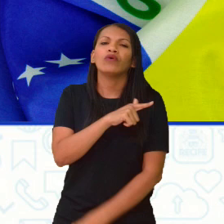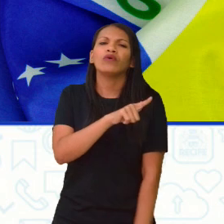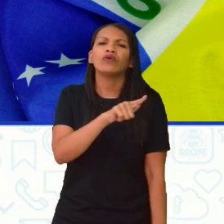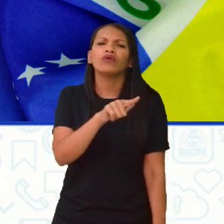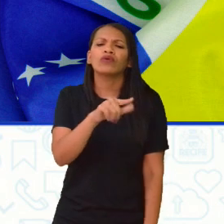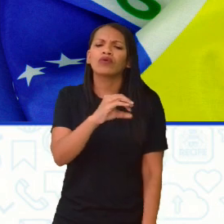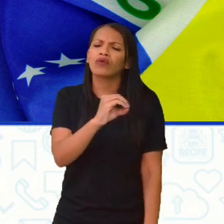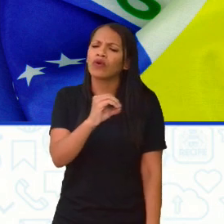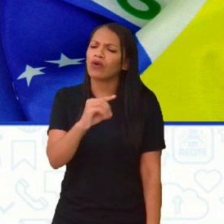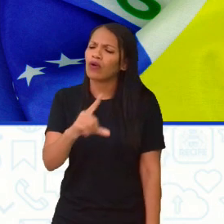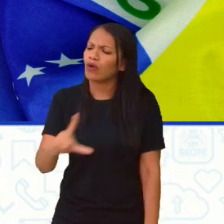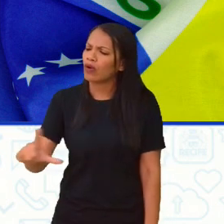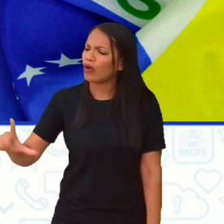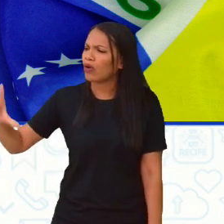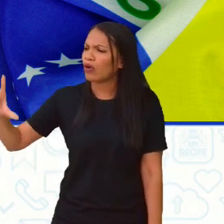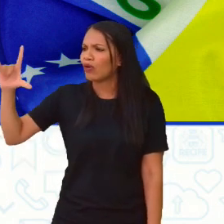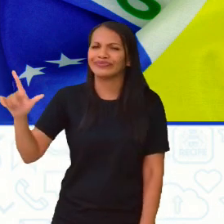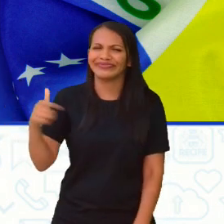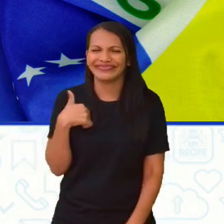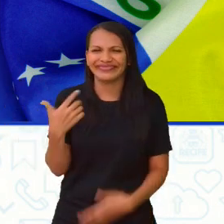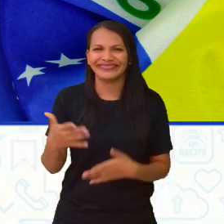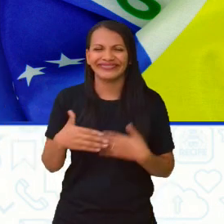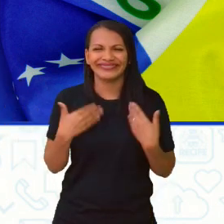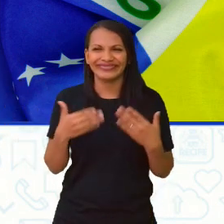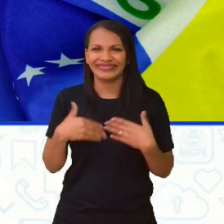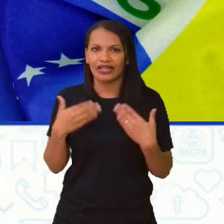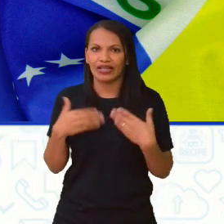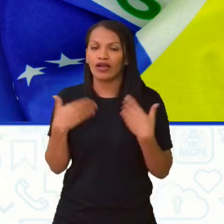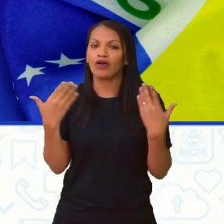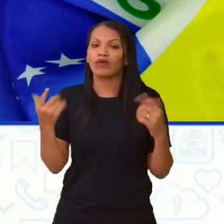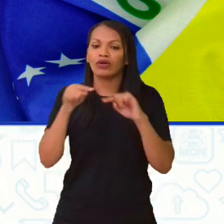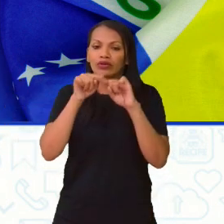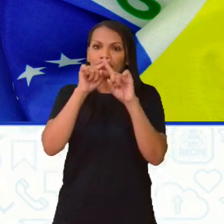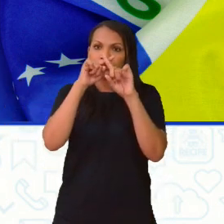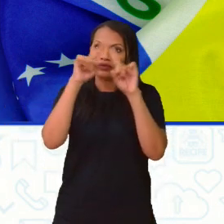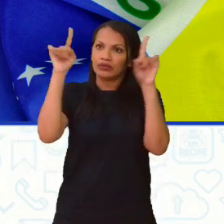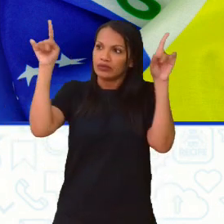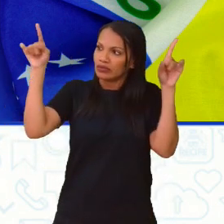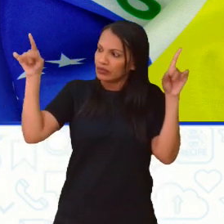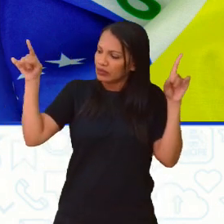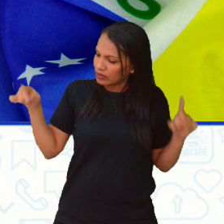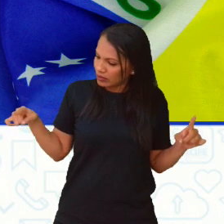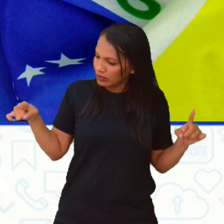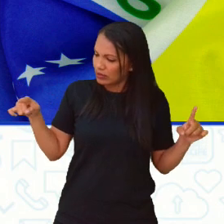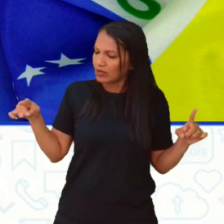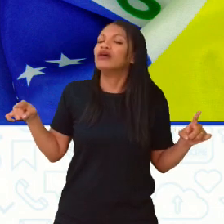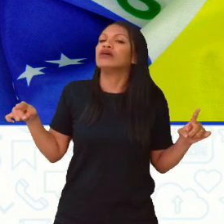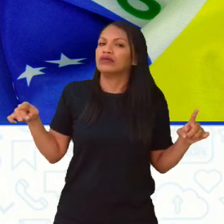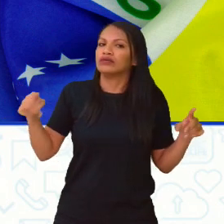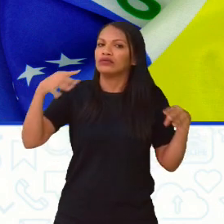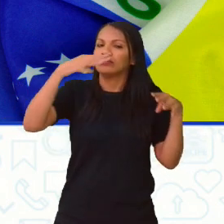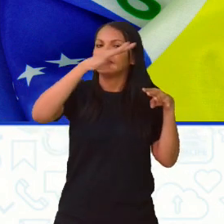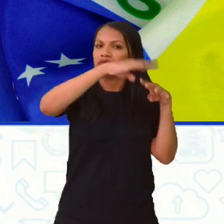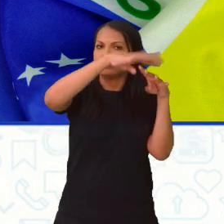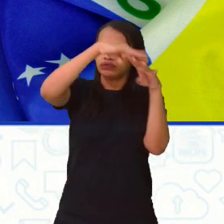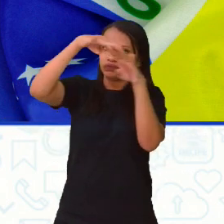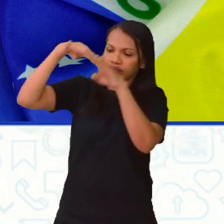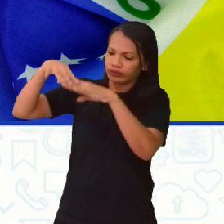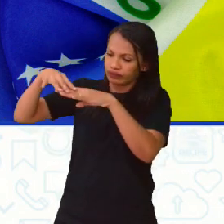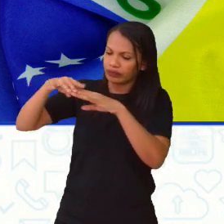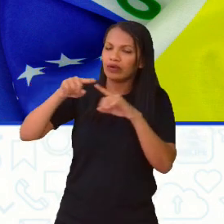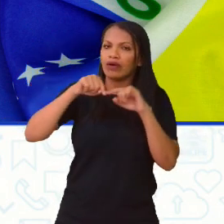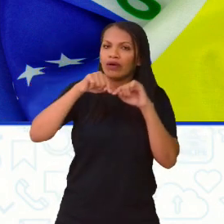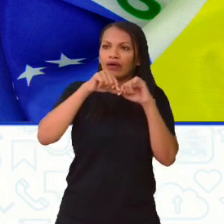não... Sempre. nos travasa a emoção. O momento em que a bola cruza a linha em direção à rede. Lembrando que essa bola precisa passar